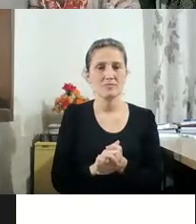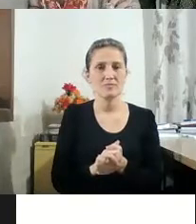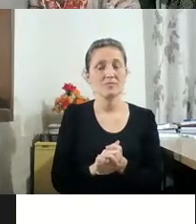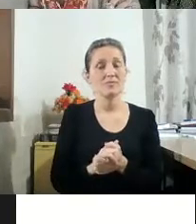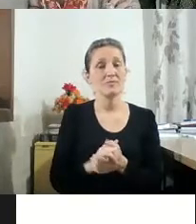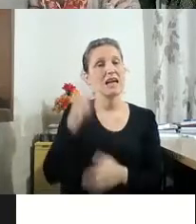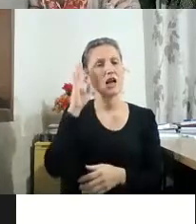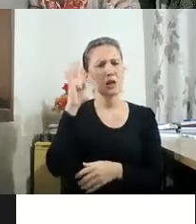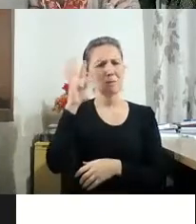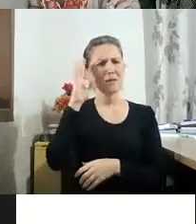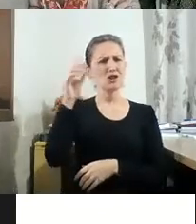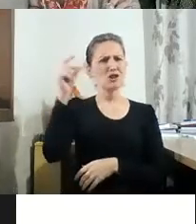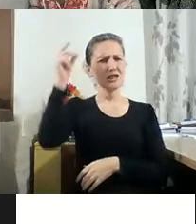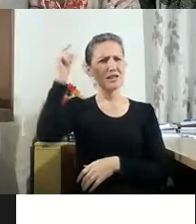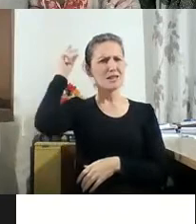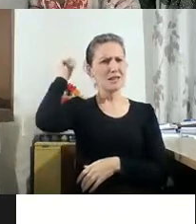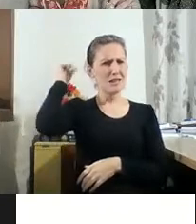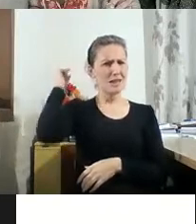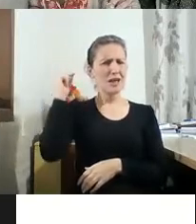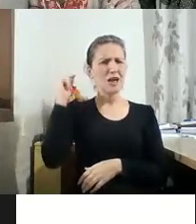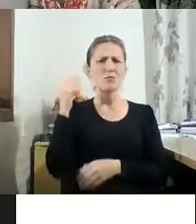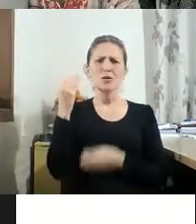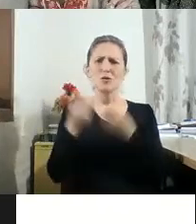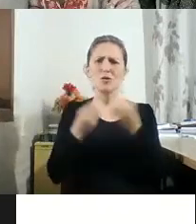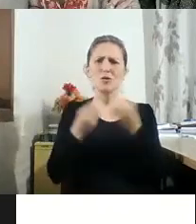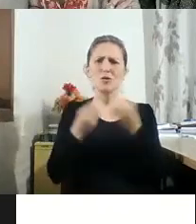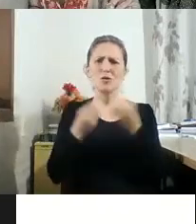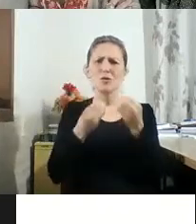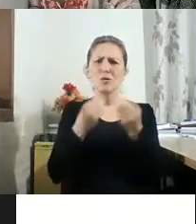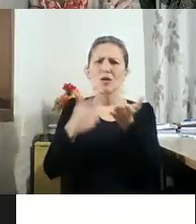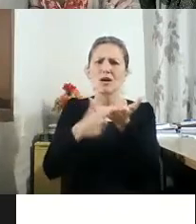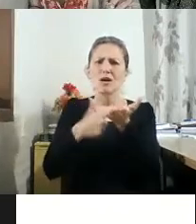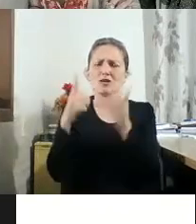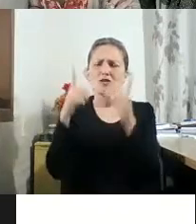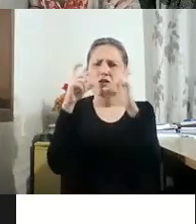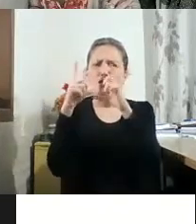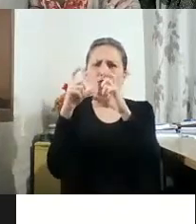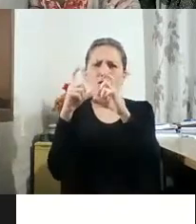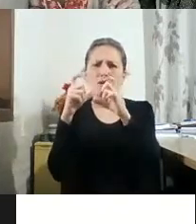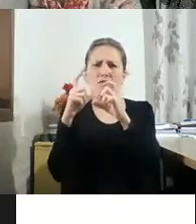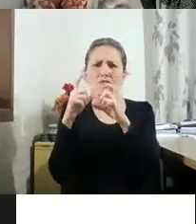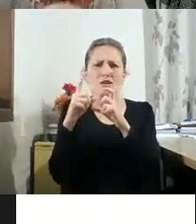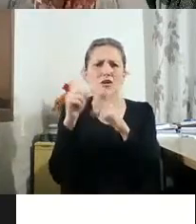Imaginem naquela época pensar um livro de fotografias que não fosse uma